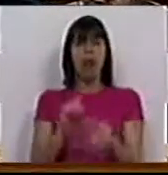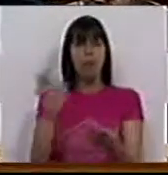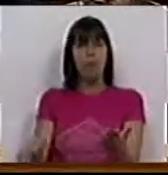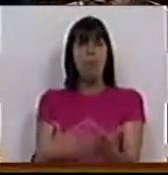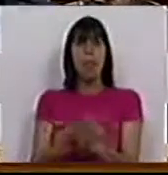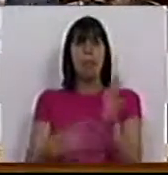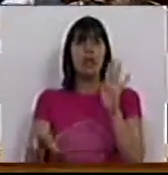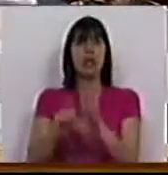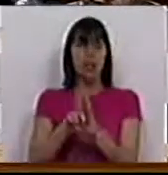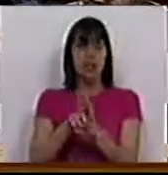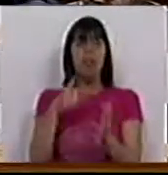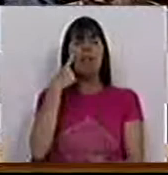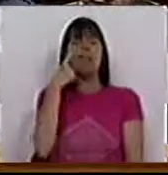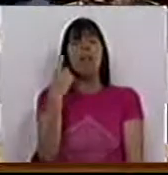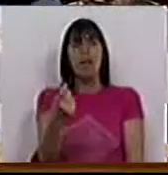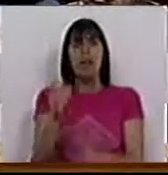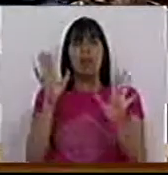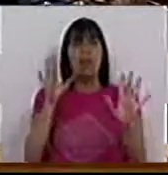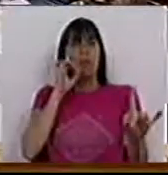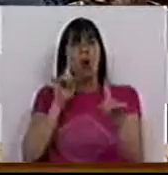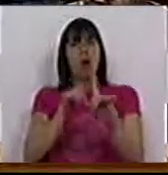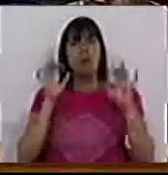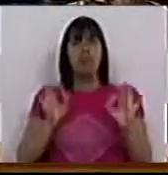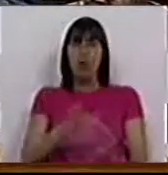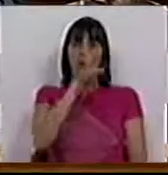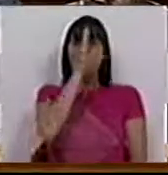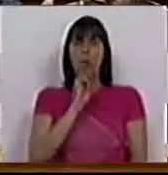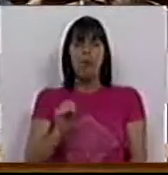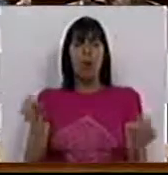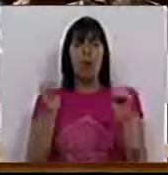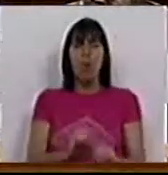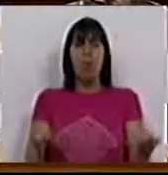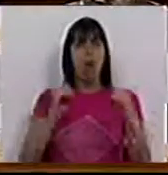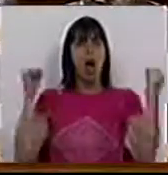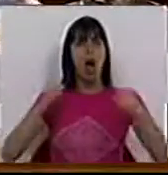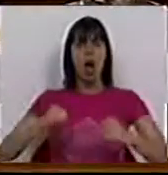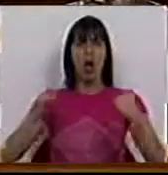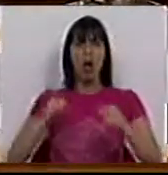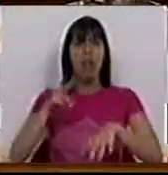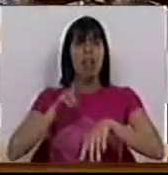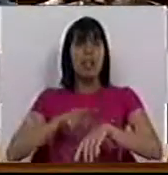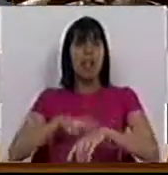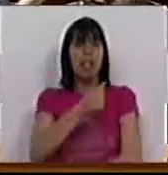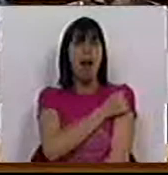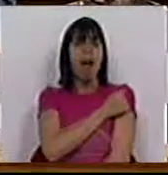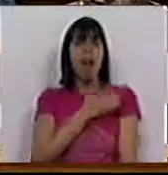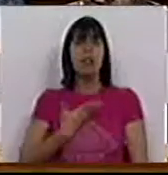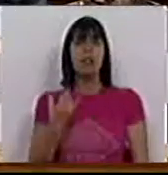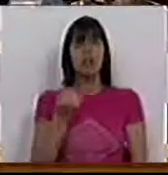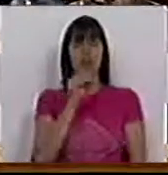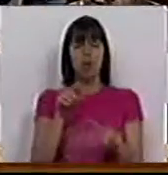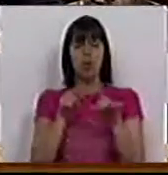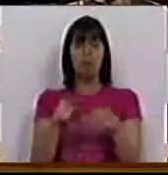proposta de lei. Verificamos, objetivamente, que o Governo não tem nenhum acordo com a Direção da Casa do Douro